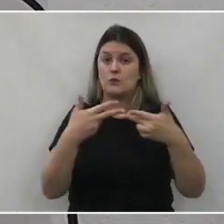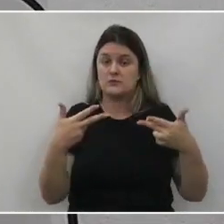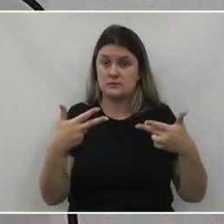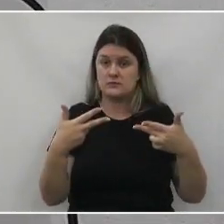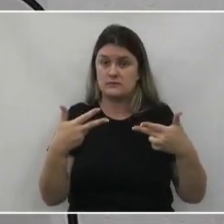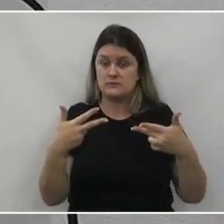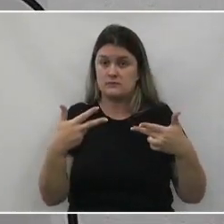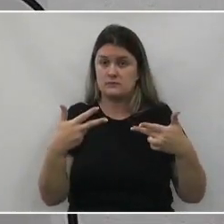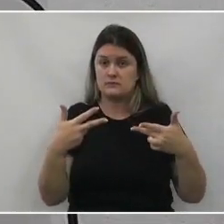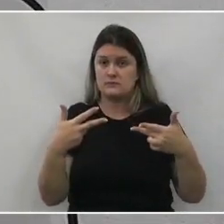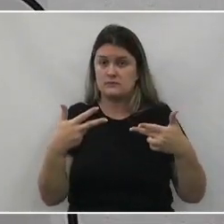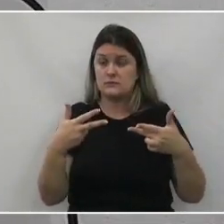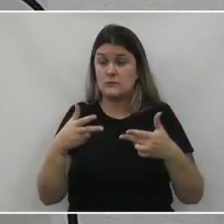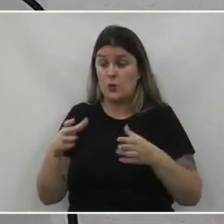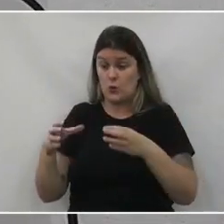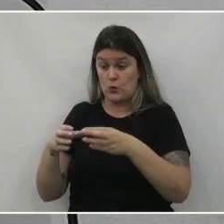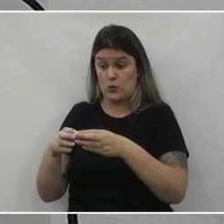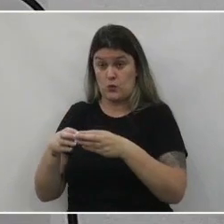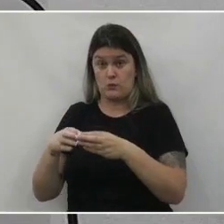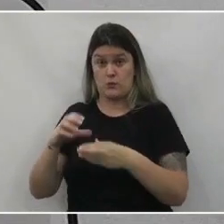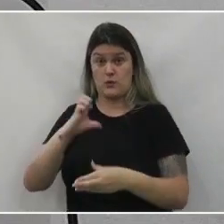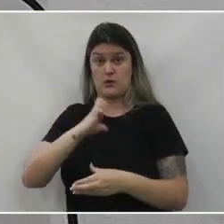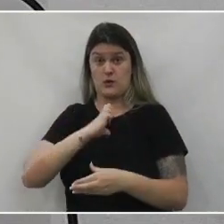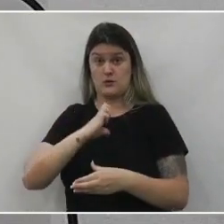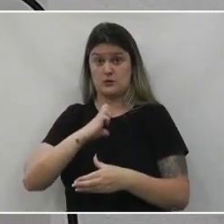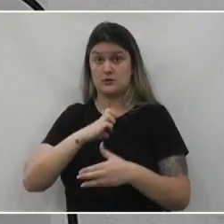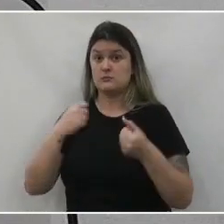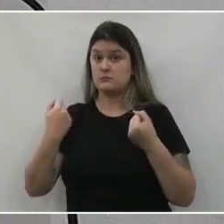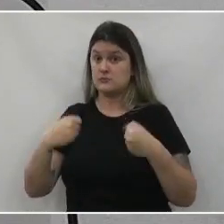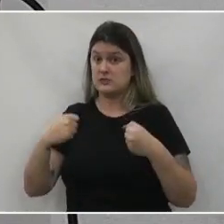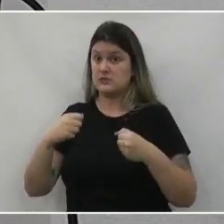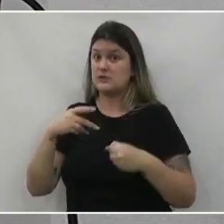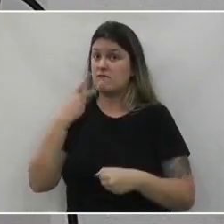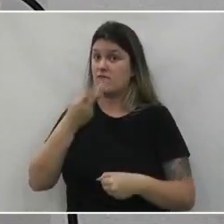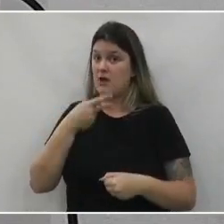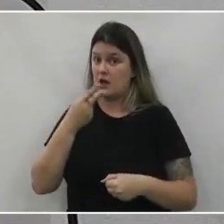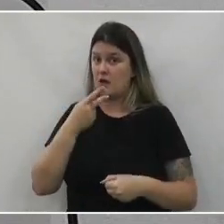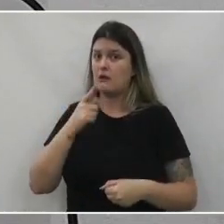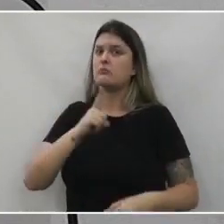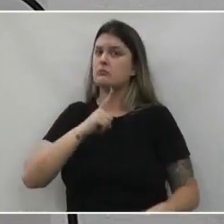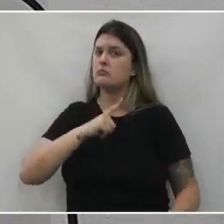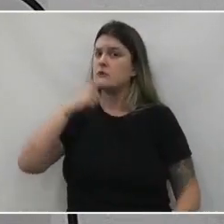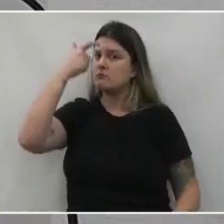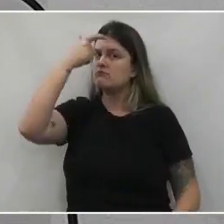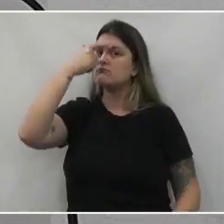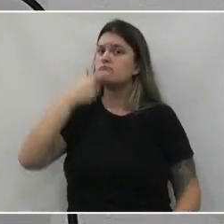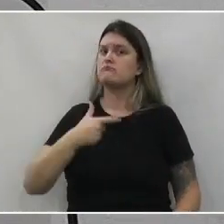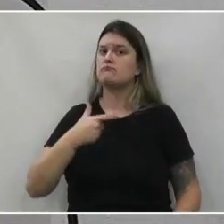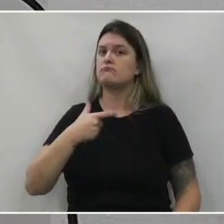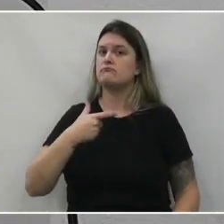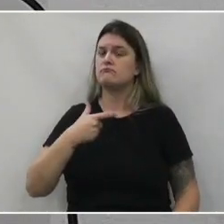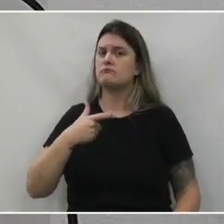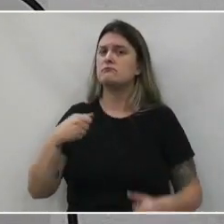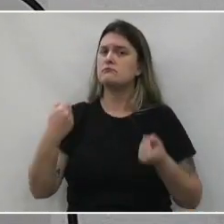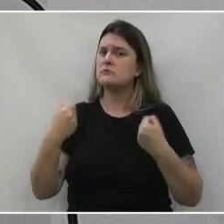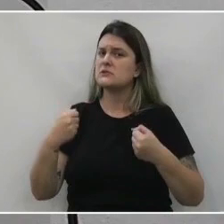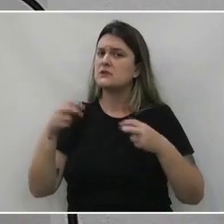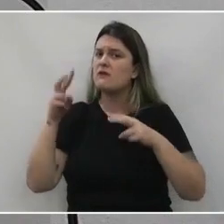Aonde a Comissão de Ética precisa se pronunciar, tomar atitude e verificar